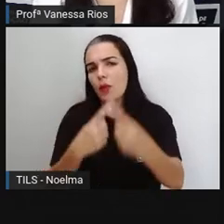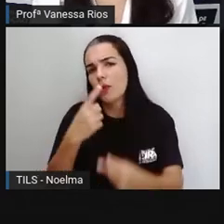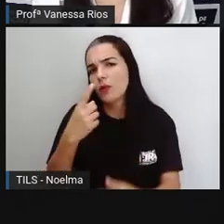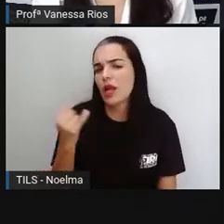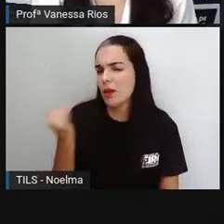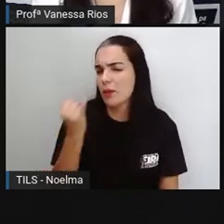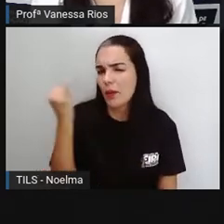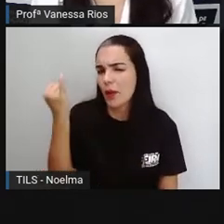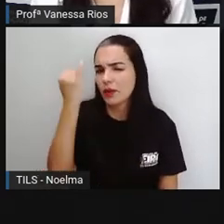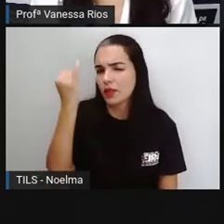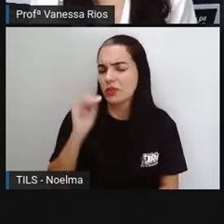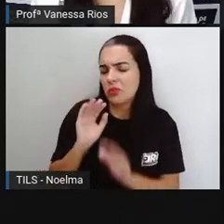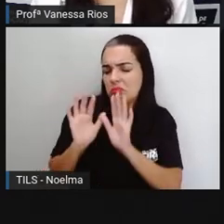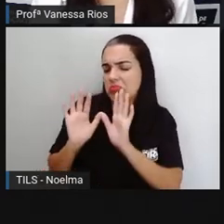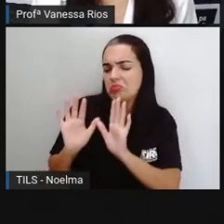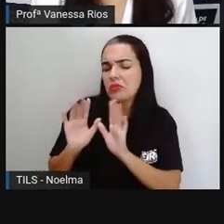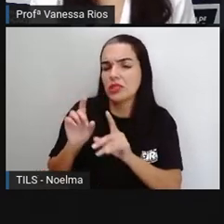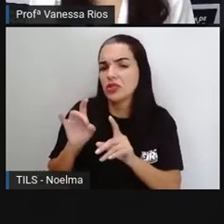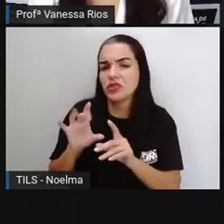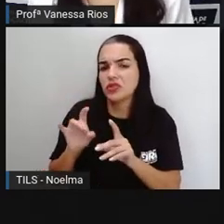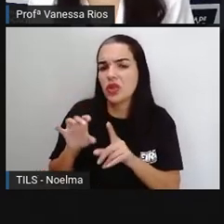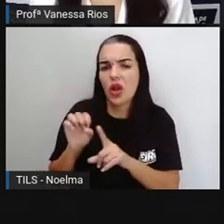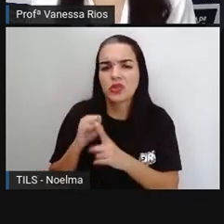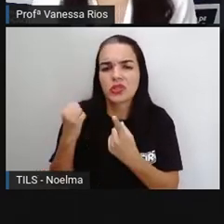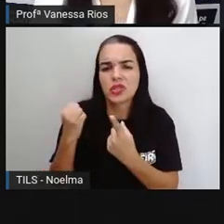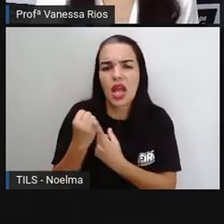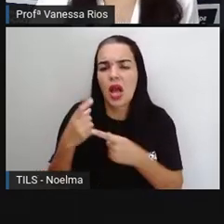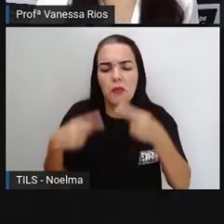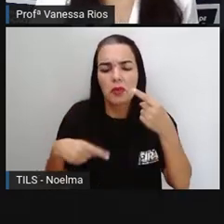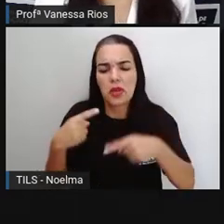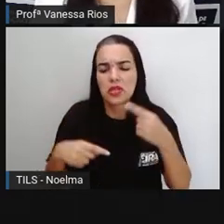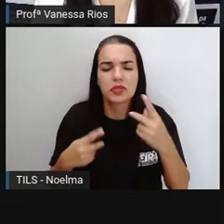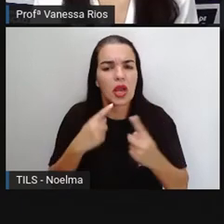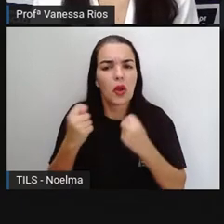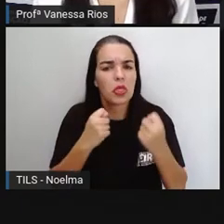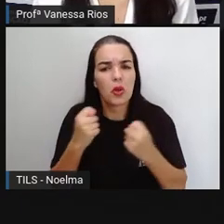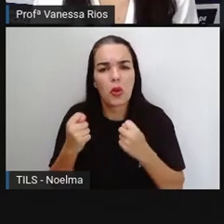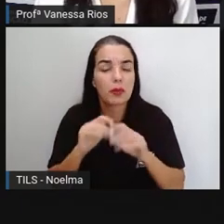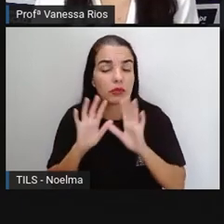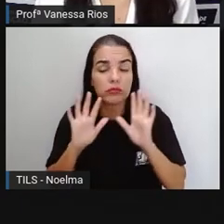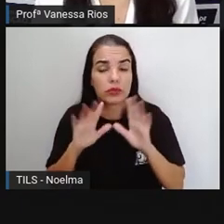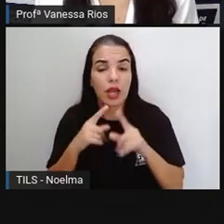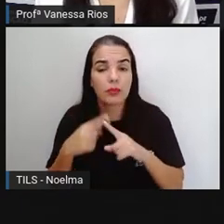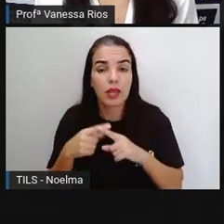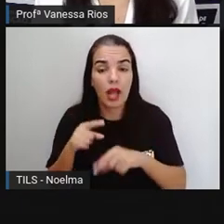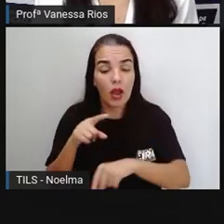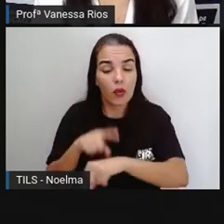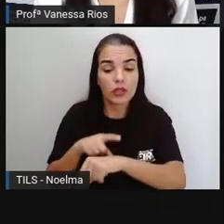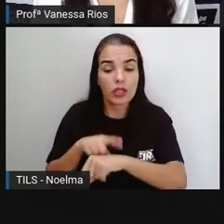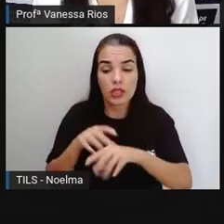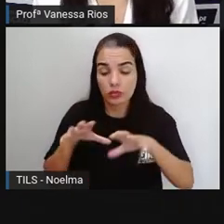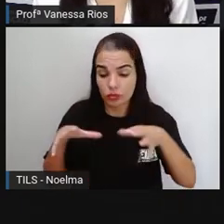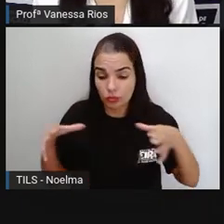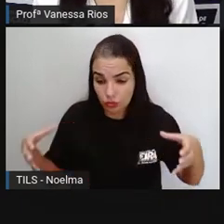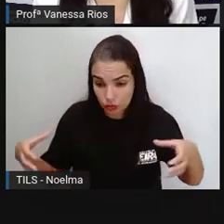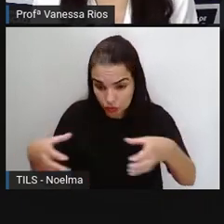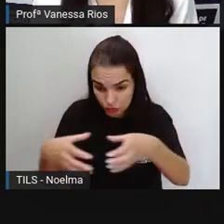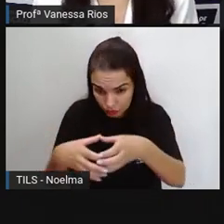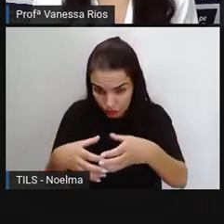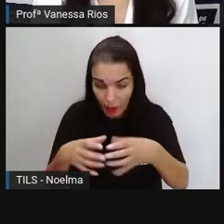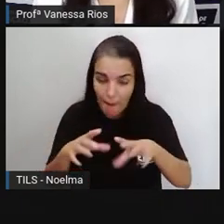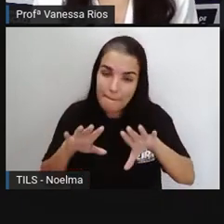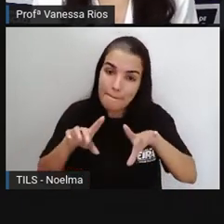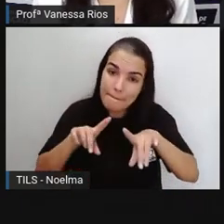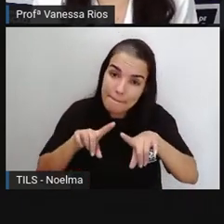assunto tratado, né? De clima social, político, econômico, que está acontecendo no contexto presente,